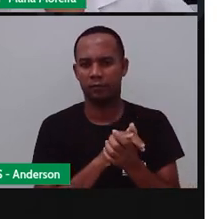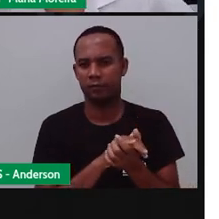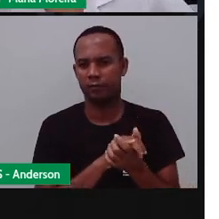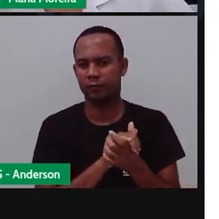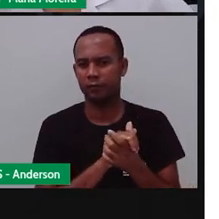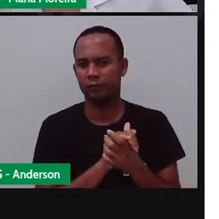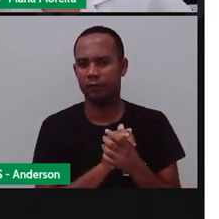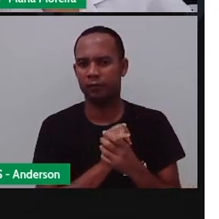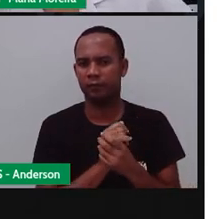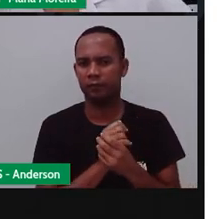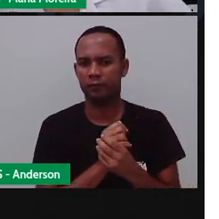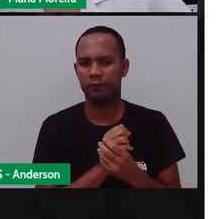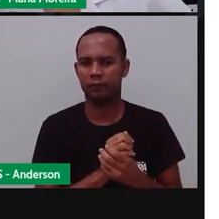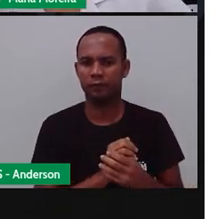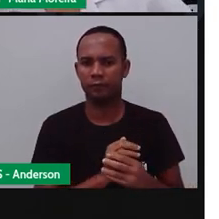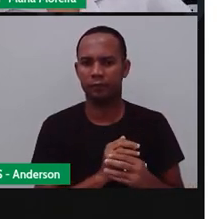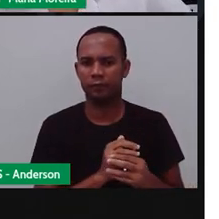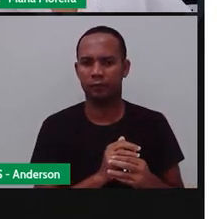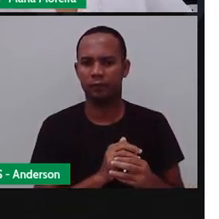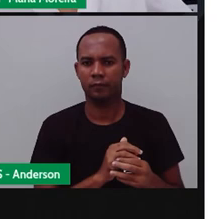paredes de perigo.